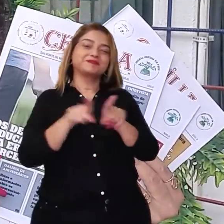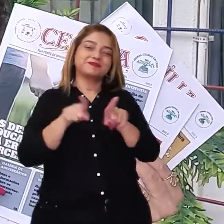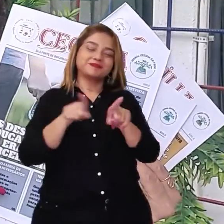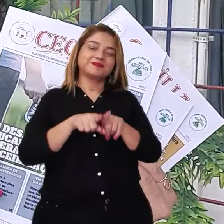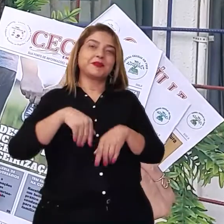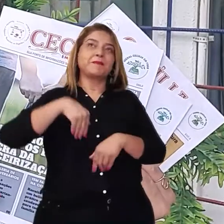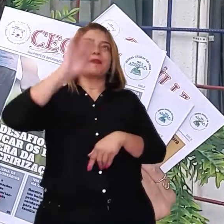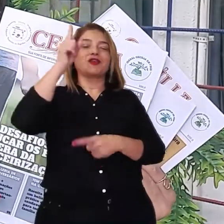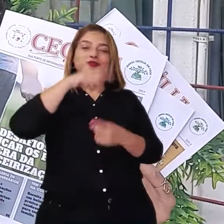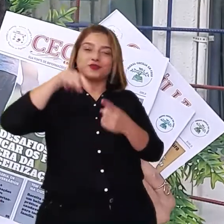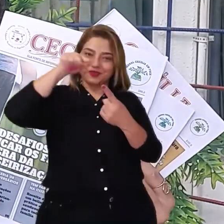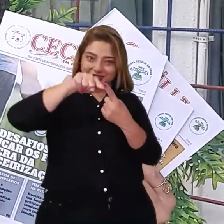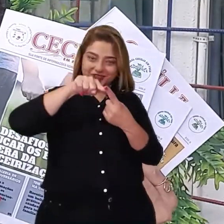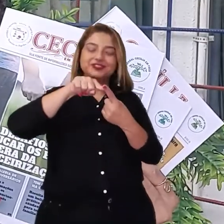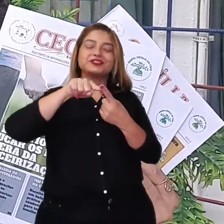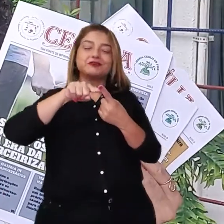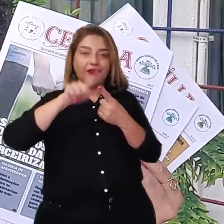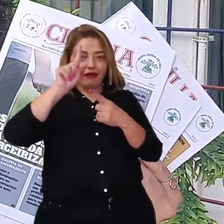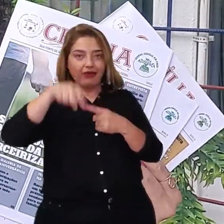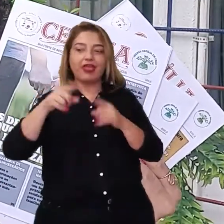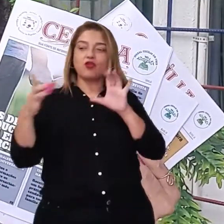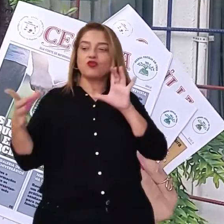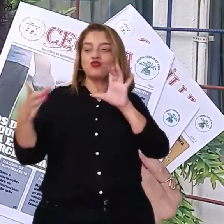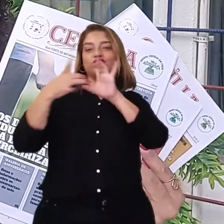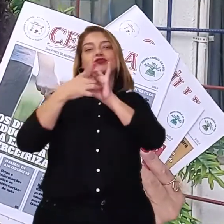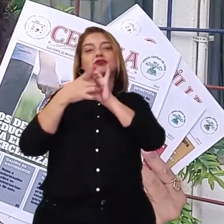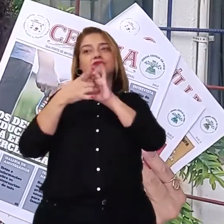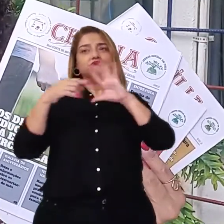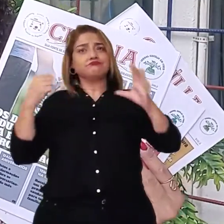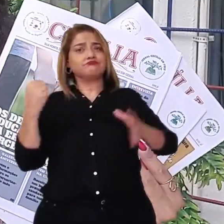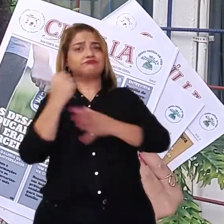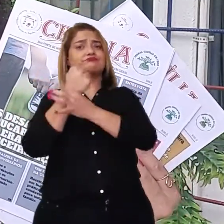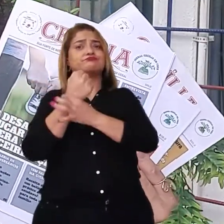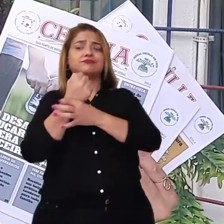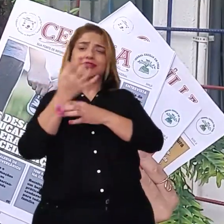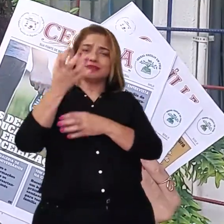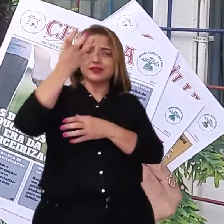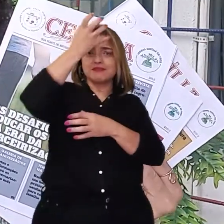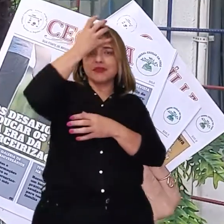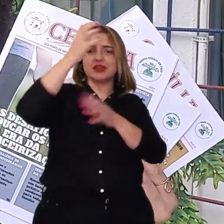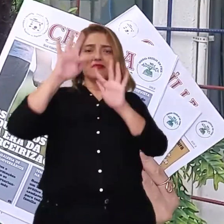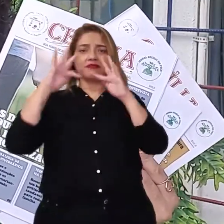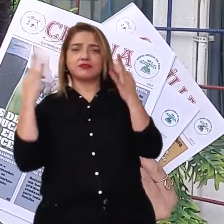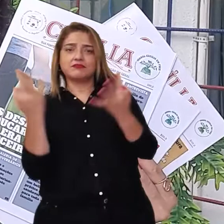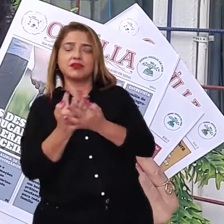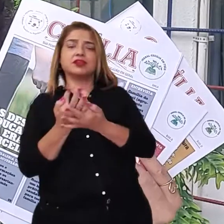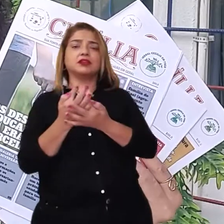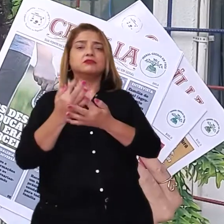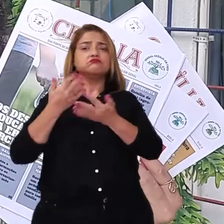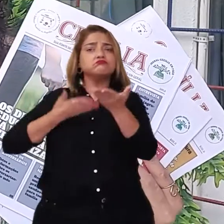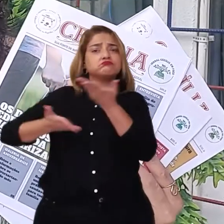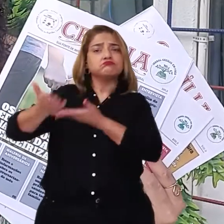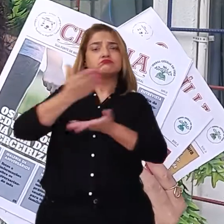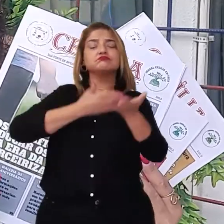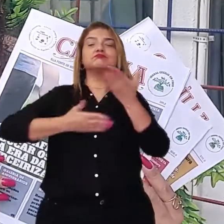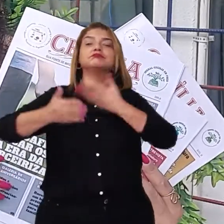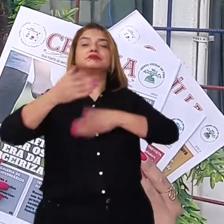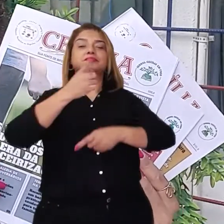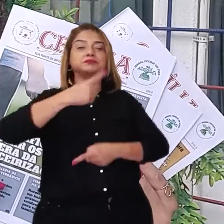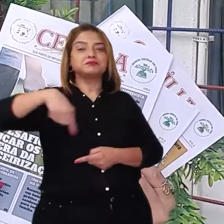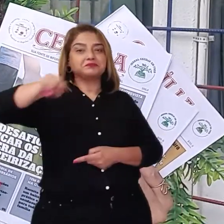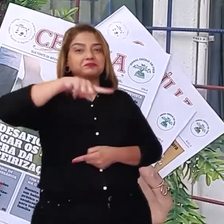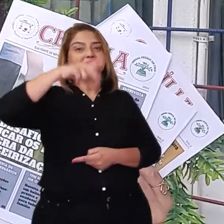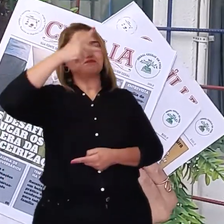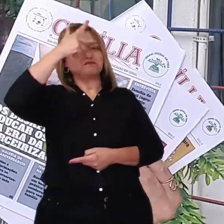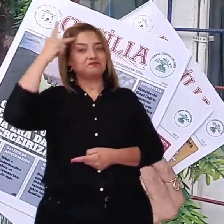nosso maior objetivo. Poder unir forças, né? O CEMEI, as famílias, envolvendo, é claro,